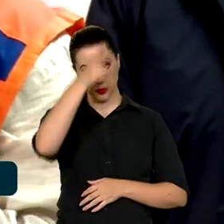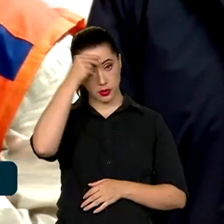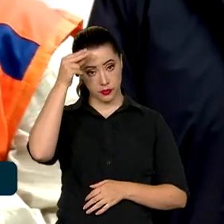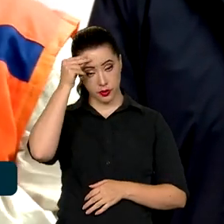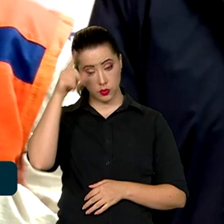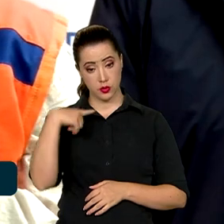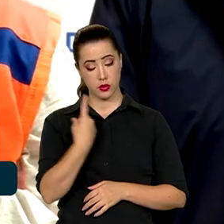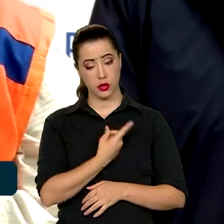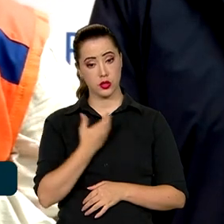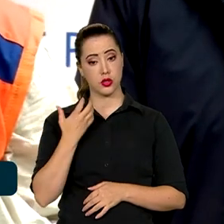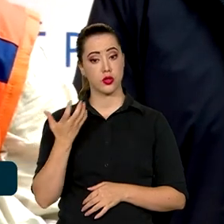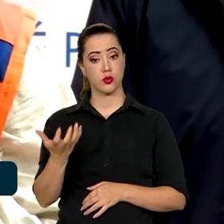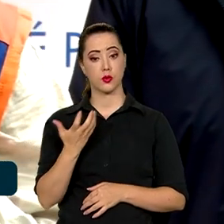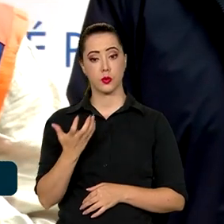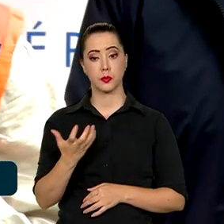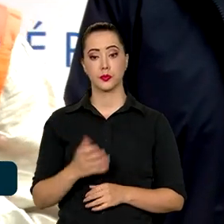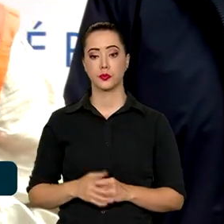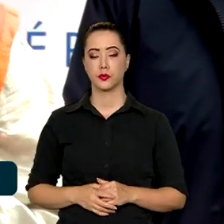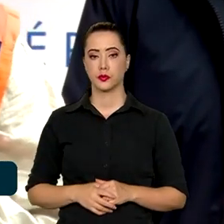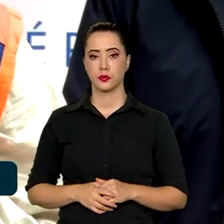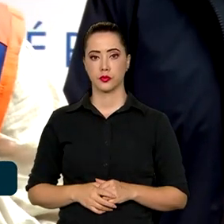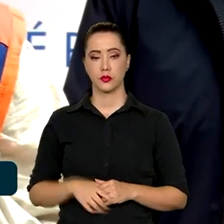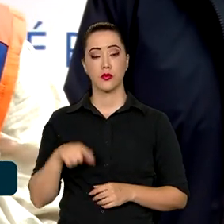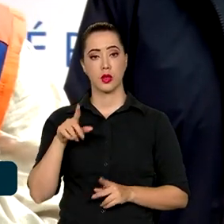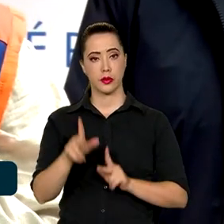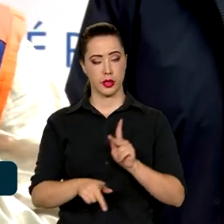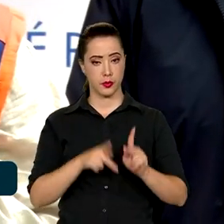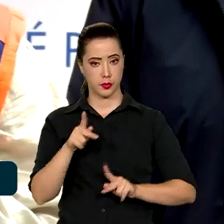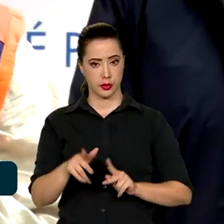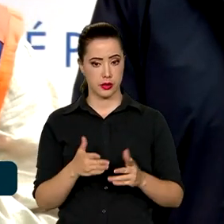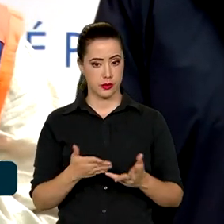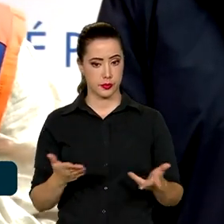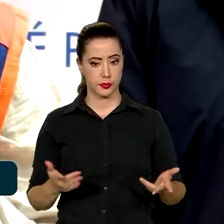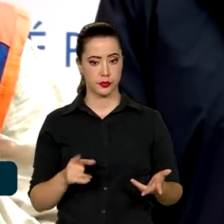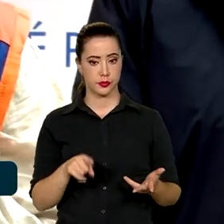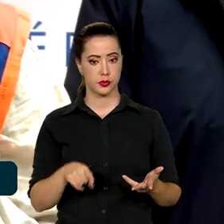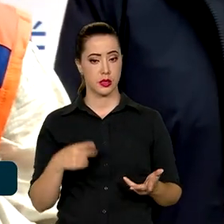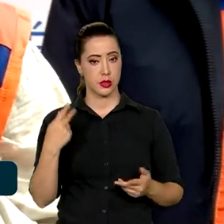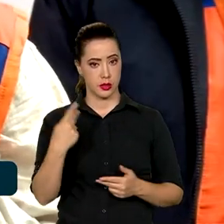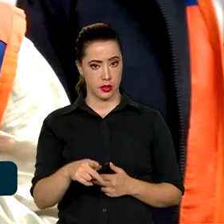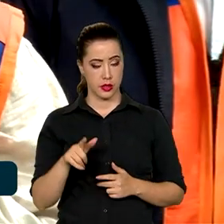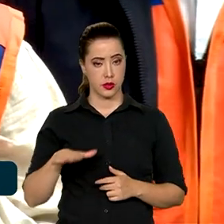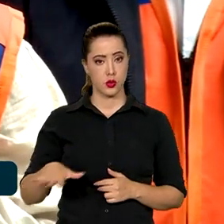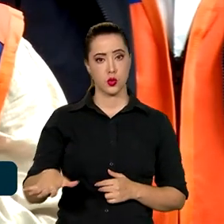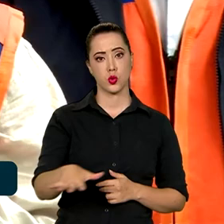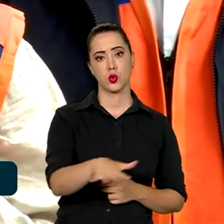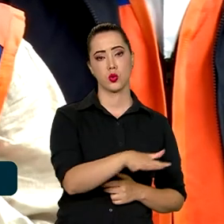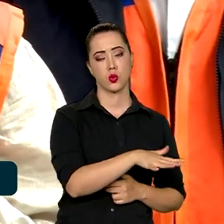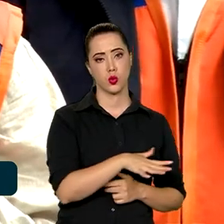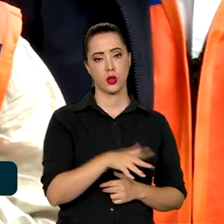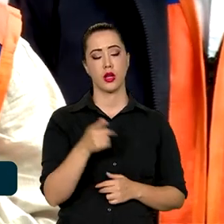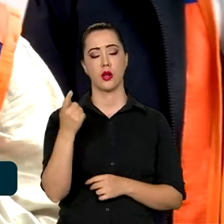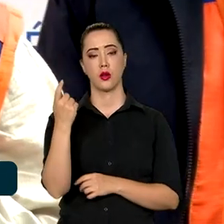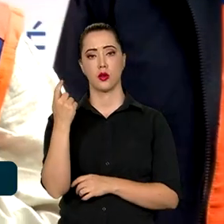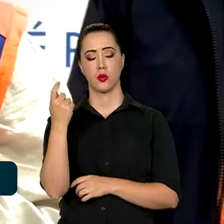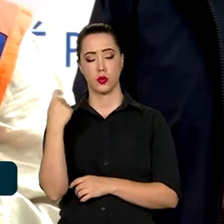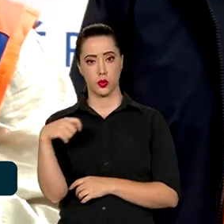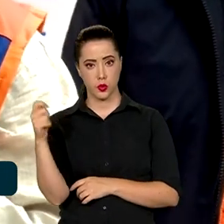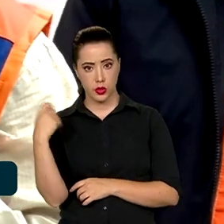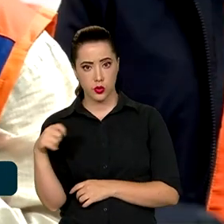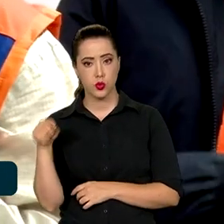porque nós queremos que a população desta região e do Estado do Rio Grande do Sul